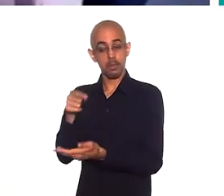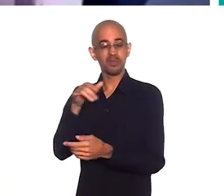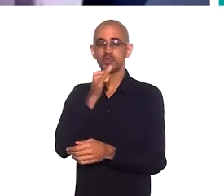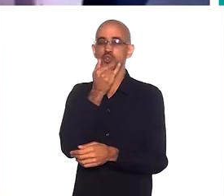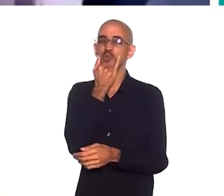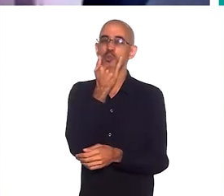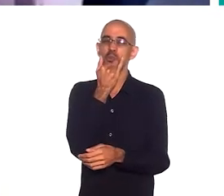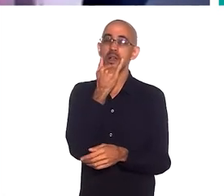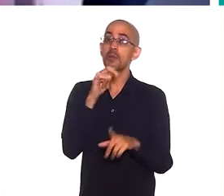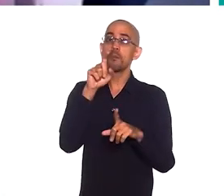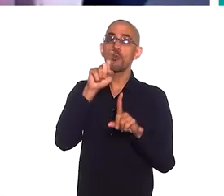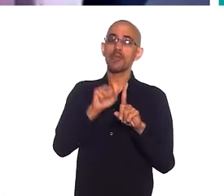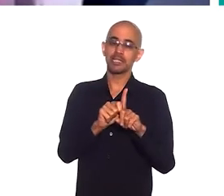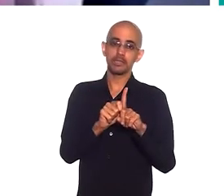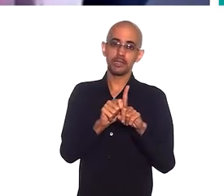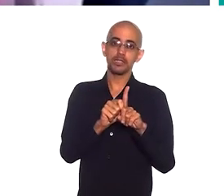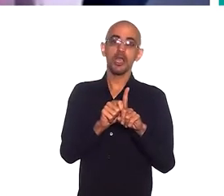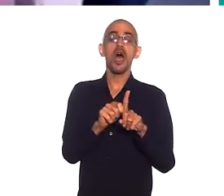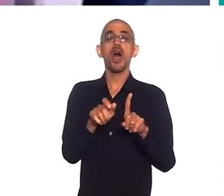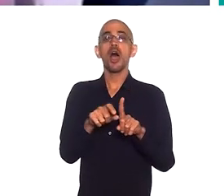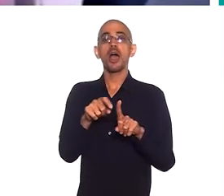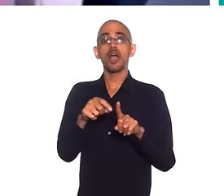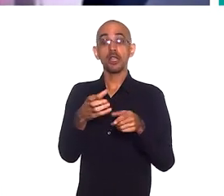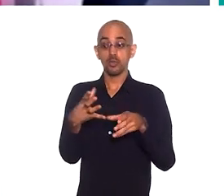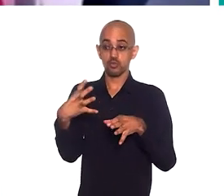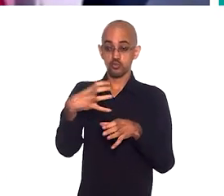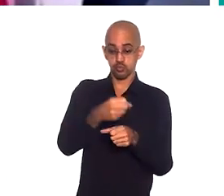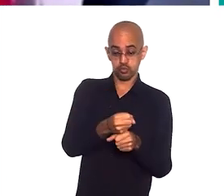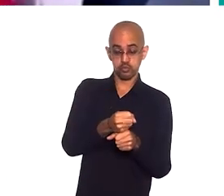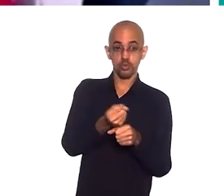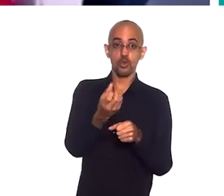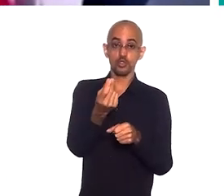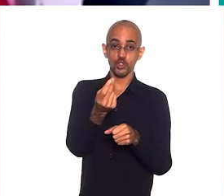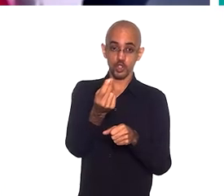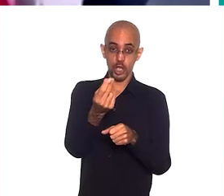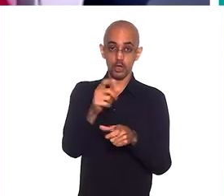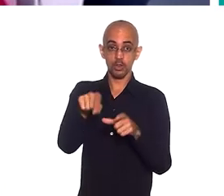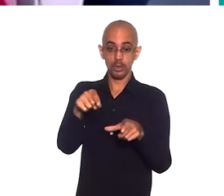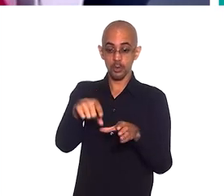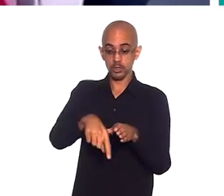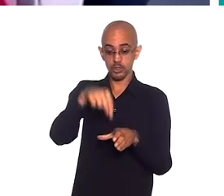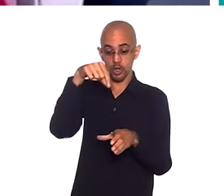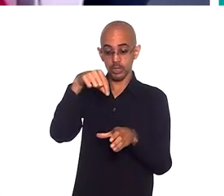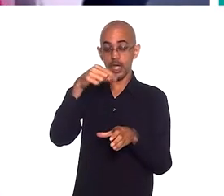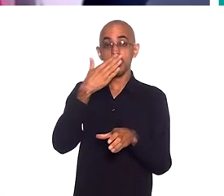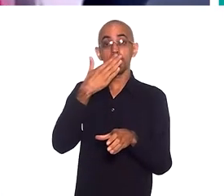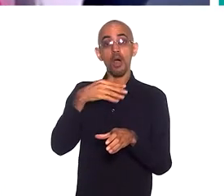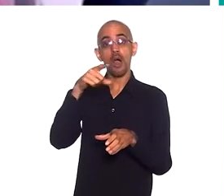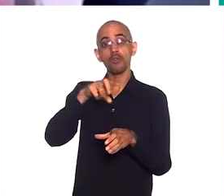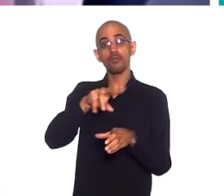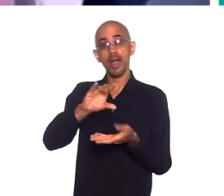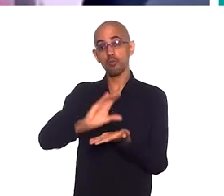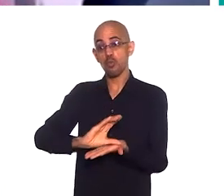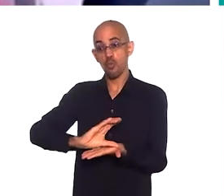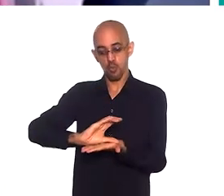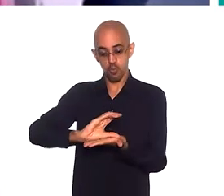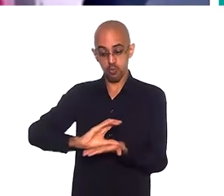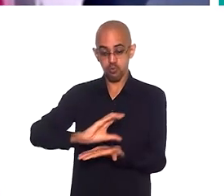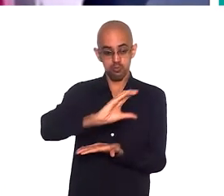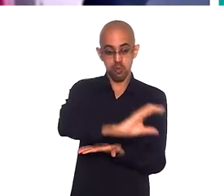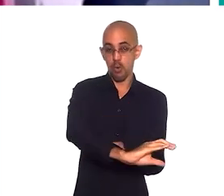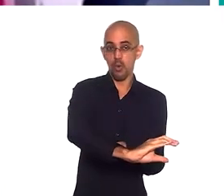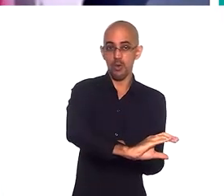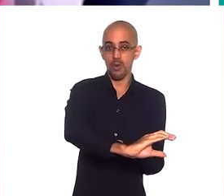por mês. Aí junta aquele dinheiro. No final do mês, sorteia qual daqueles pequenos agricultores que vai ficar com aquele recurso.